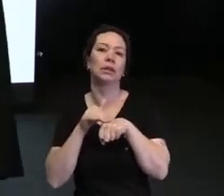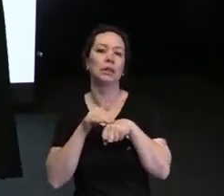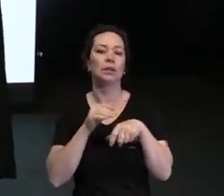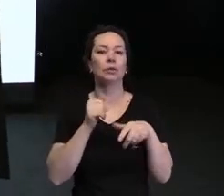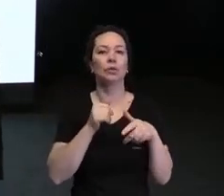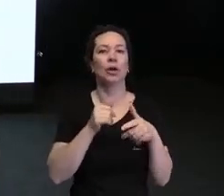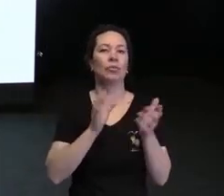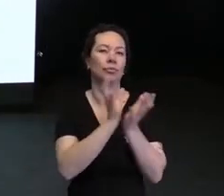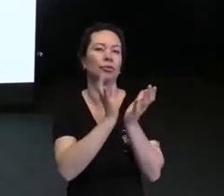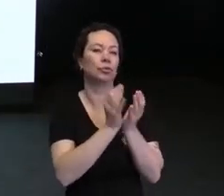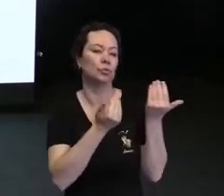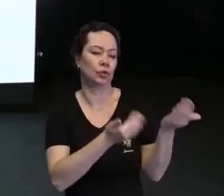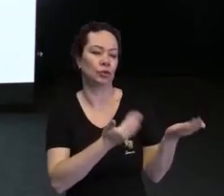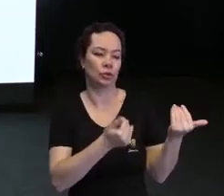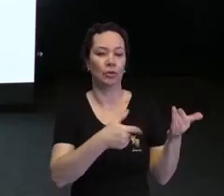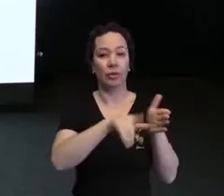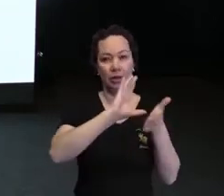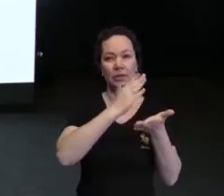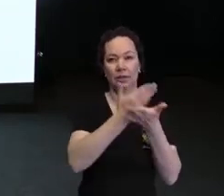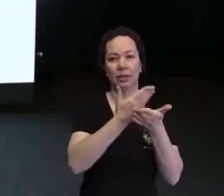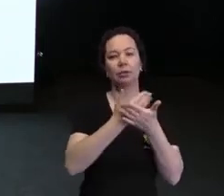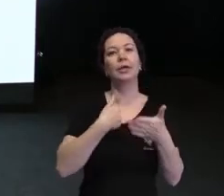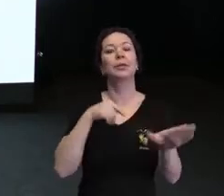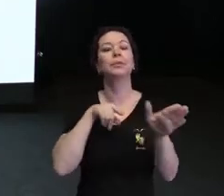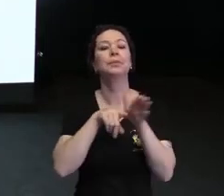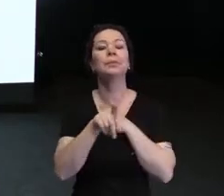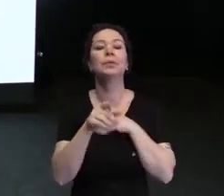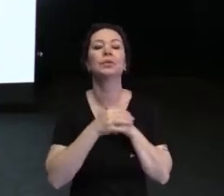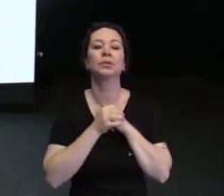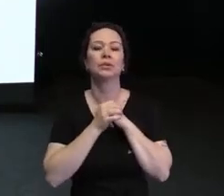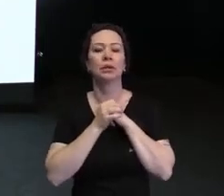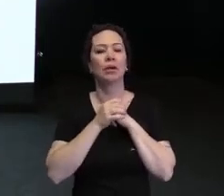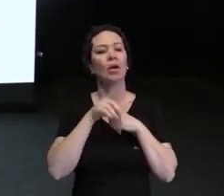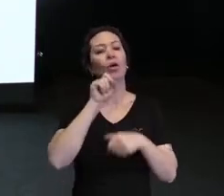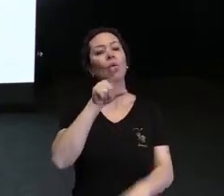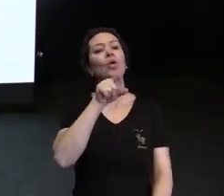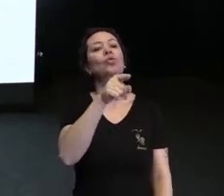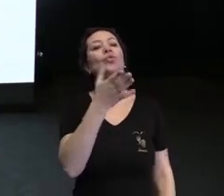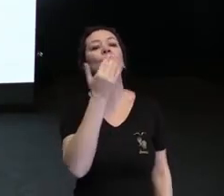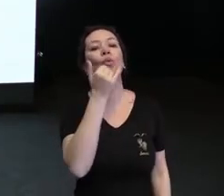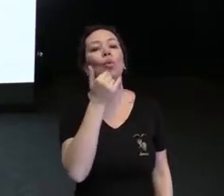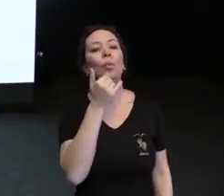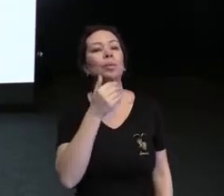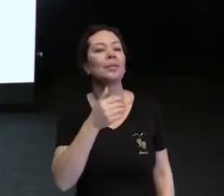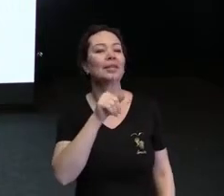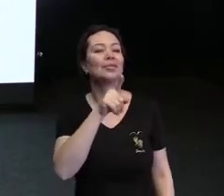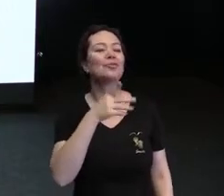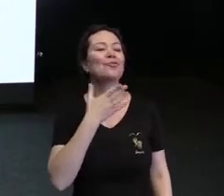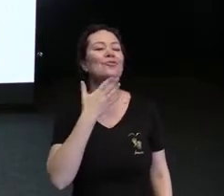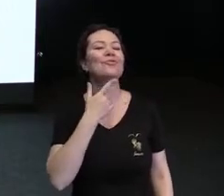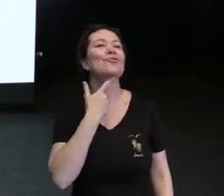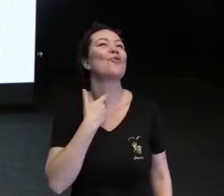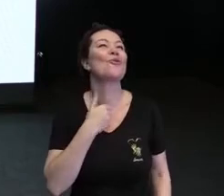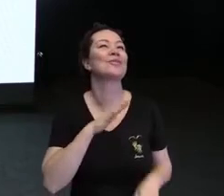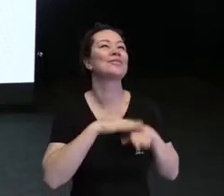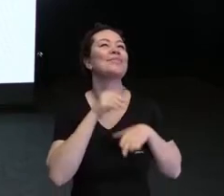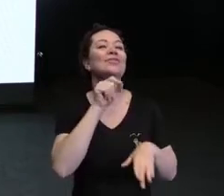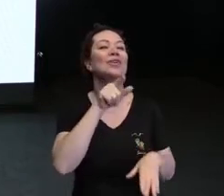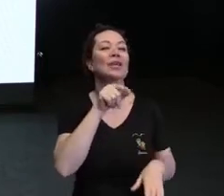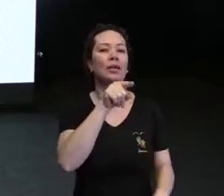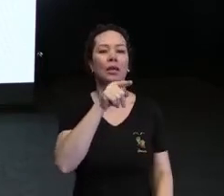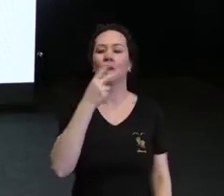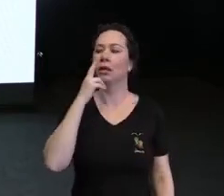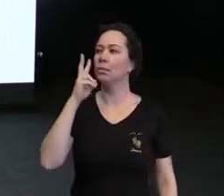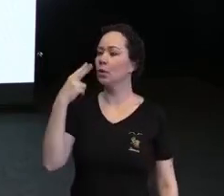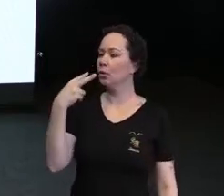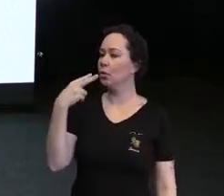da aula e eu perguntei para ele qual é o seu prato preferido, o que você gosta de comer mais. Ele me olhou com